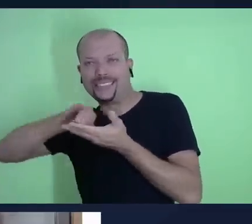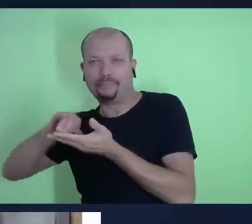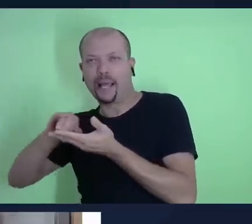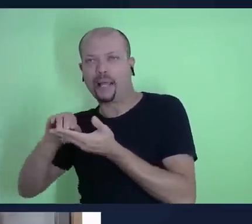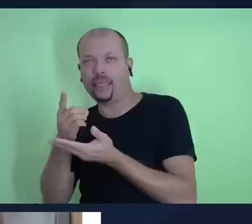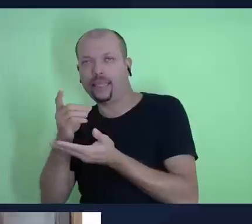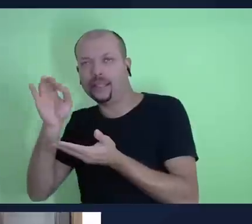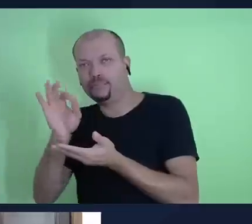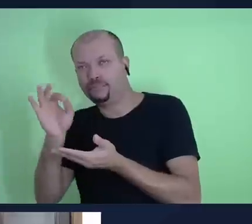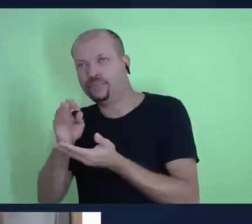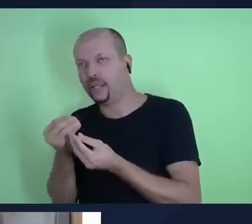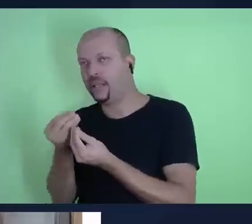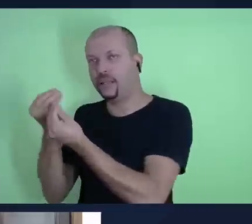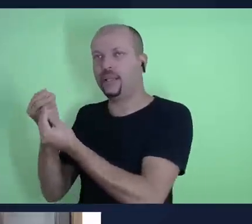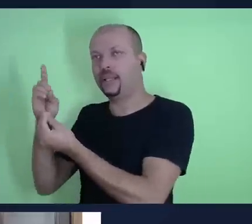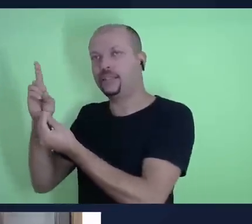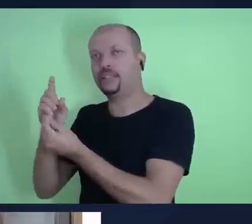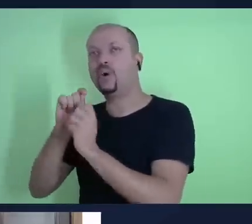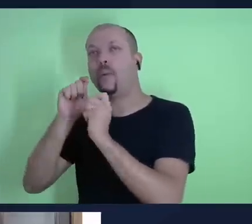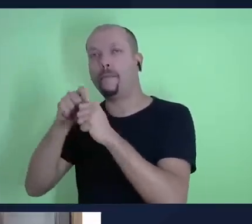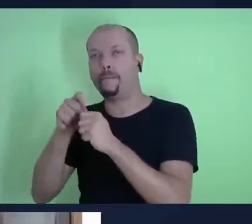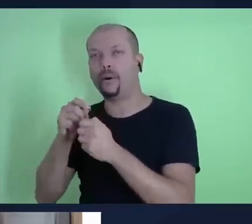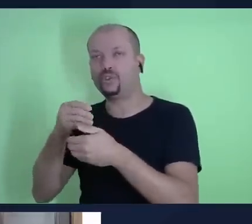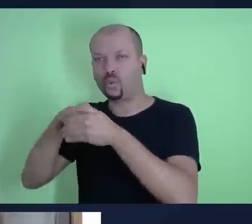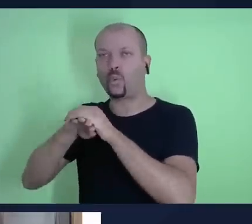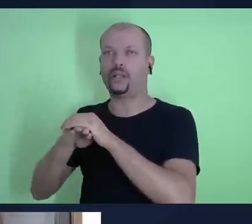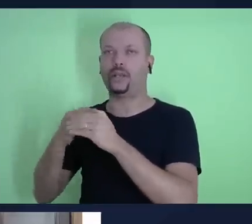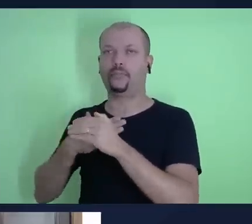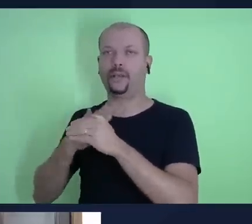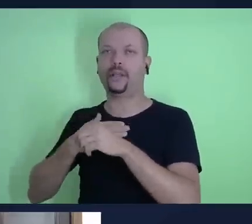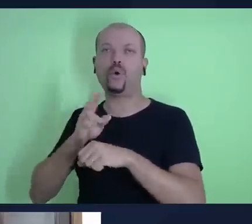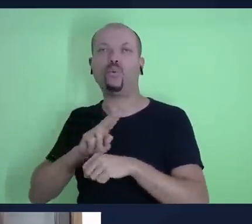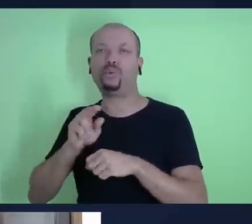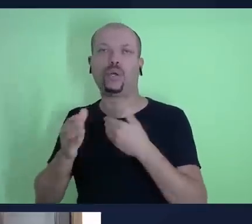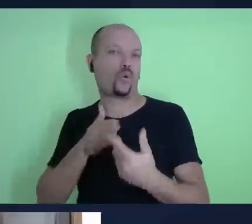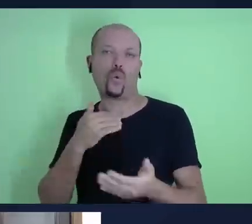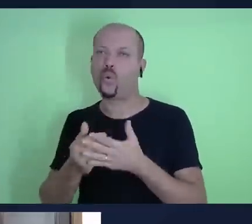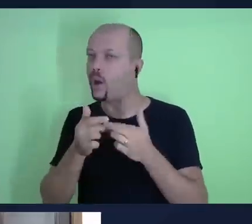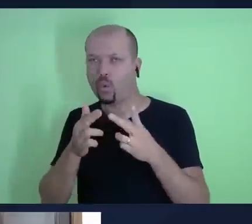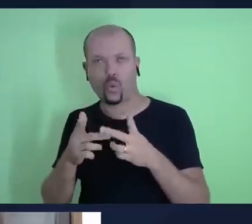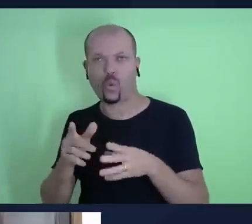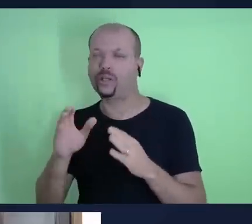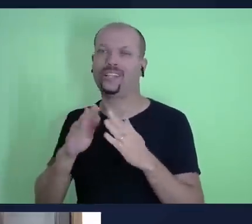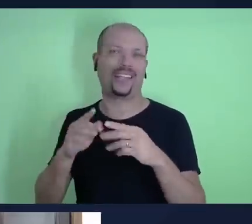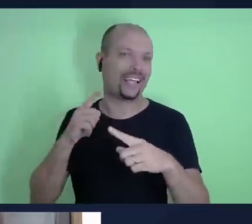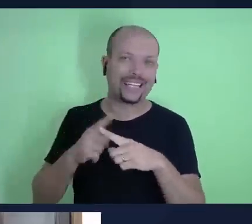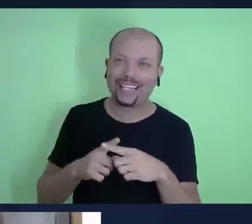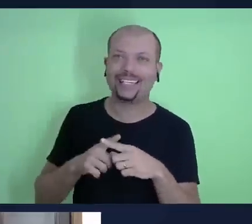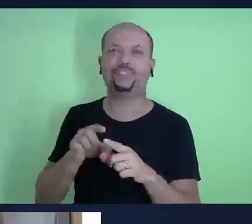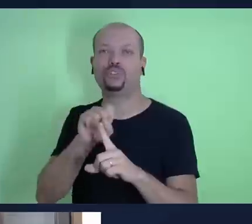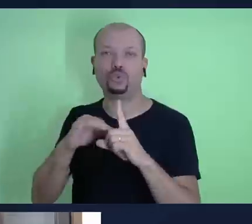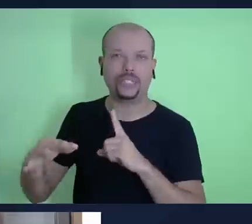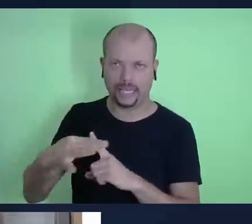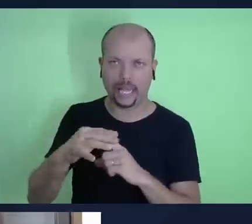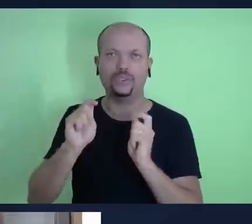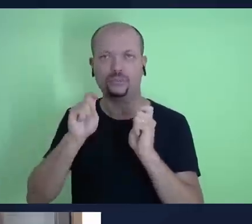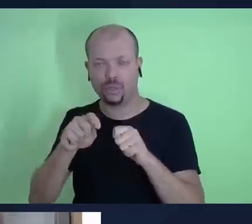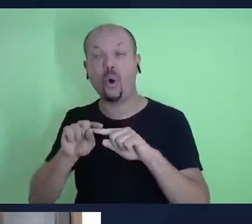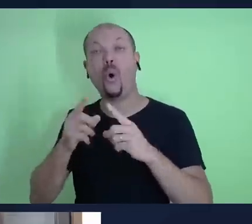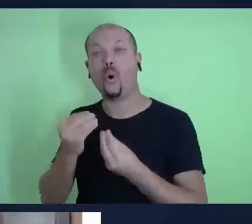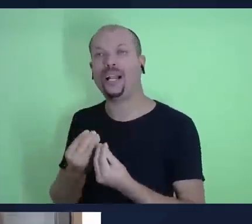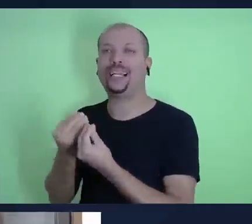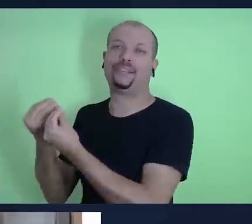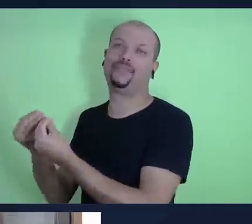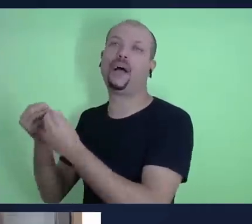eu posso ficar com ele para mim e usar em qualquer causa que eu pense, uma causa social, ou eu devo levá-lo a um